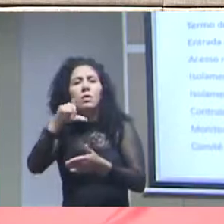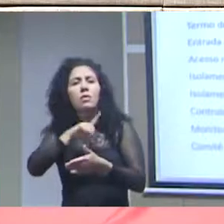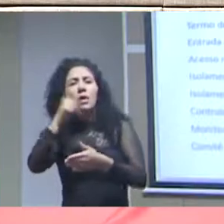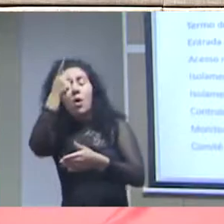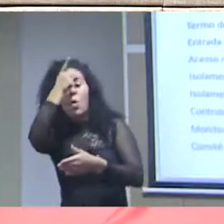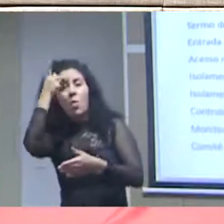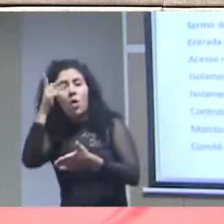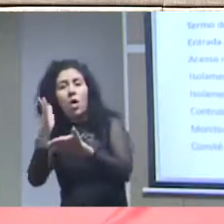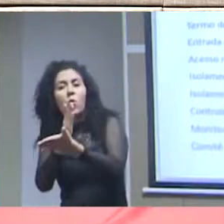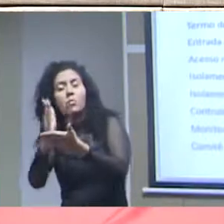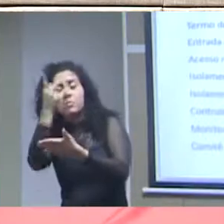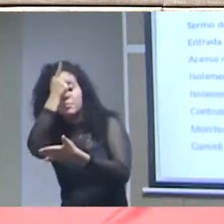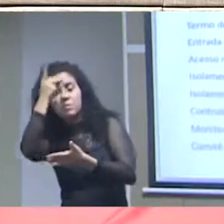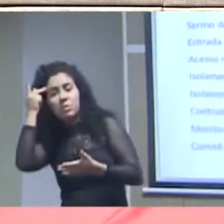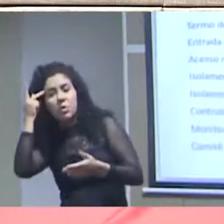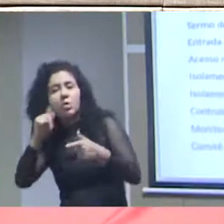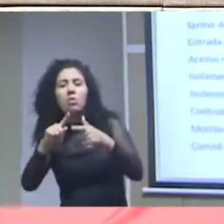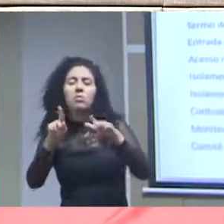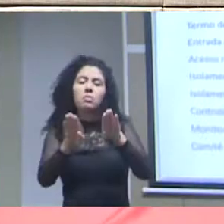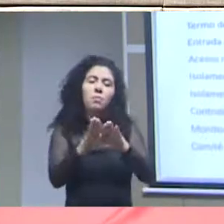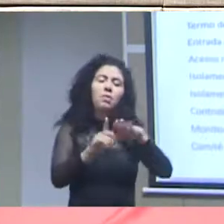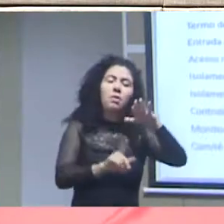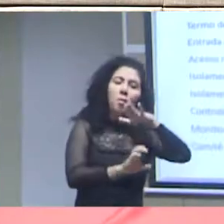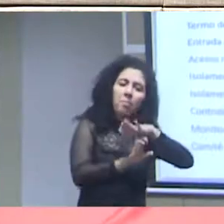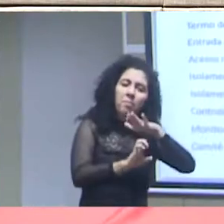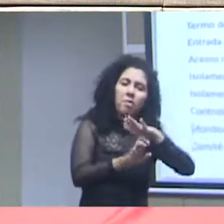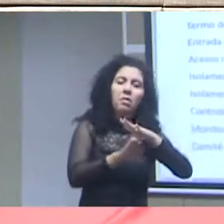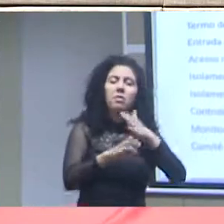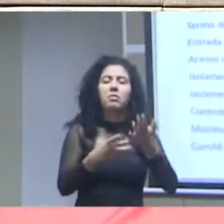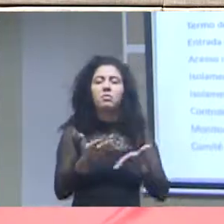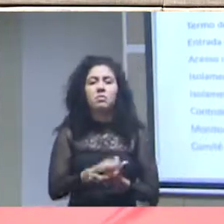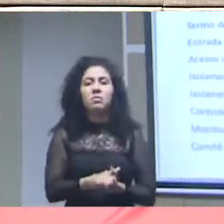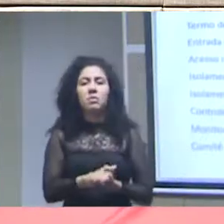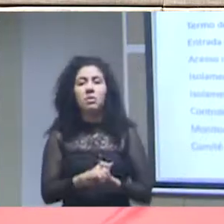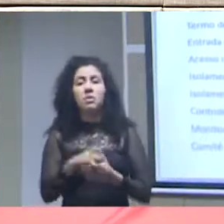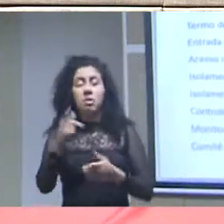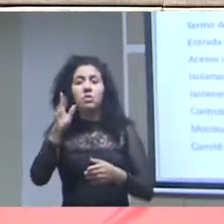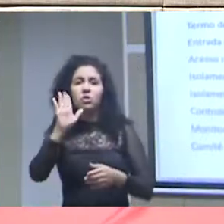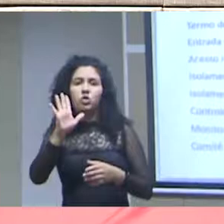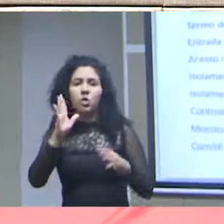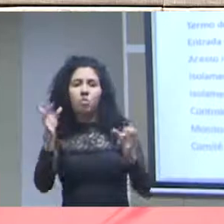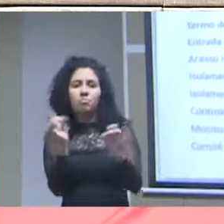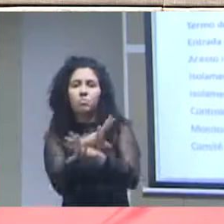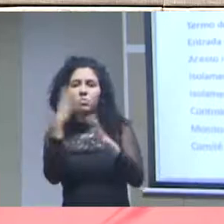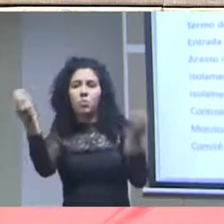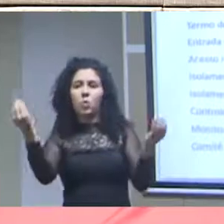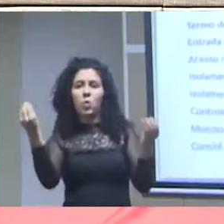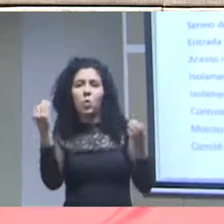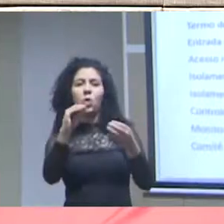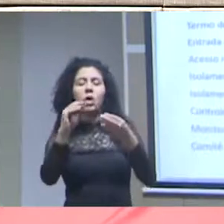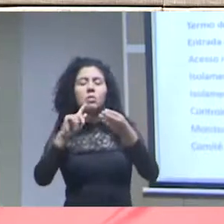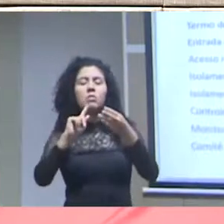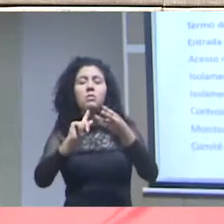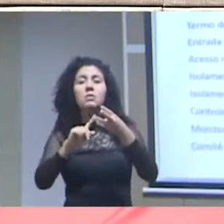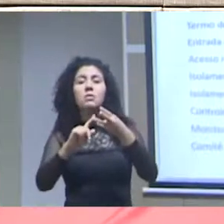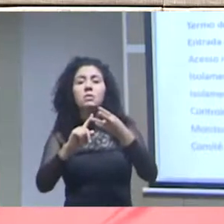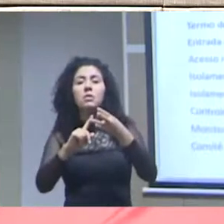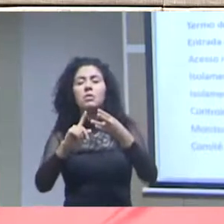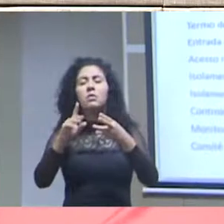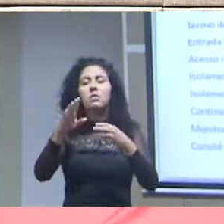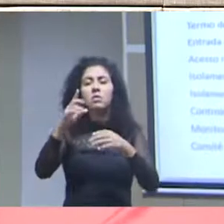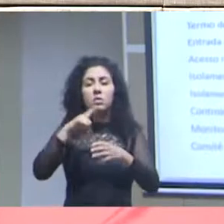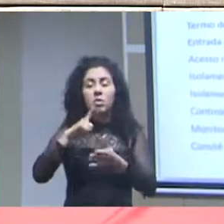sensíveis também são colocados aí já num terceiro nível de controle de segurança que é